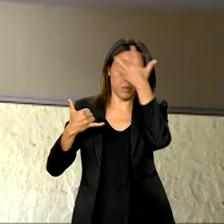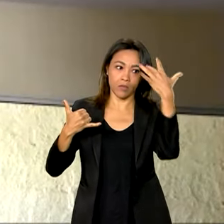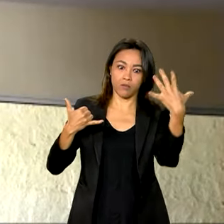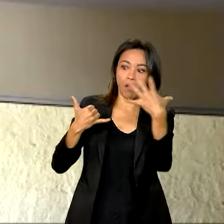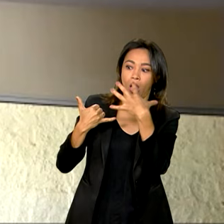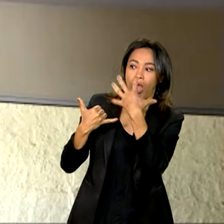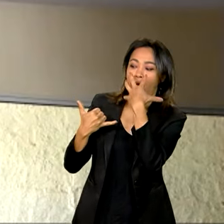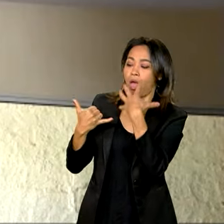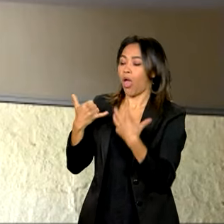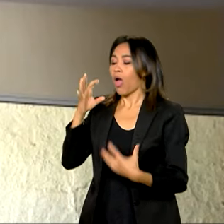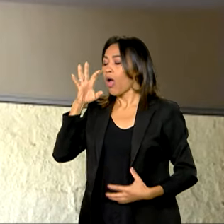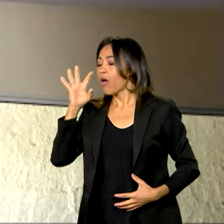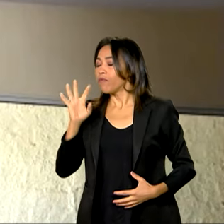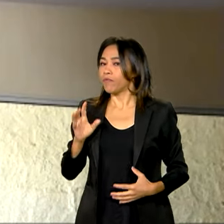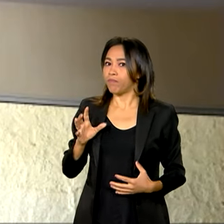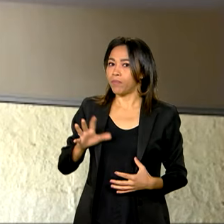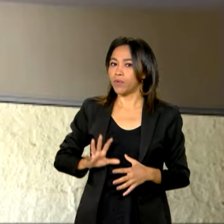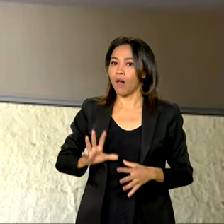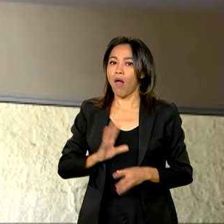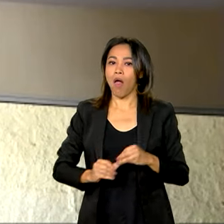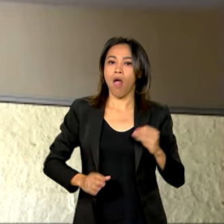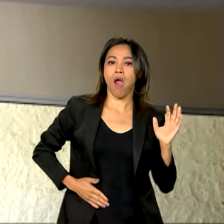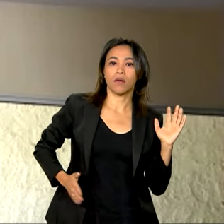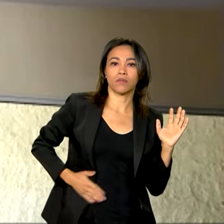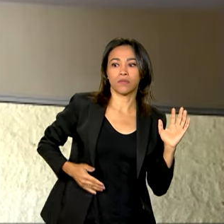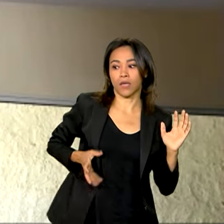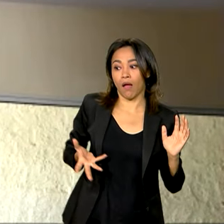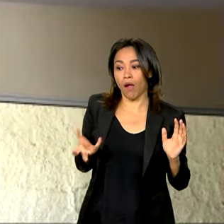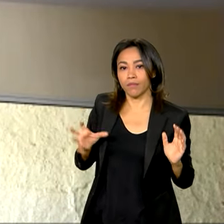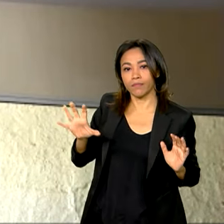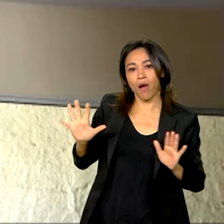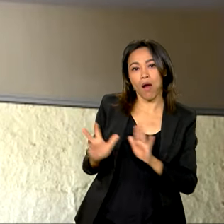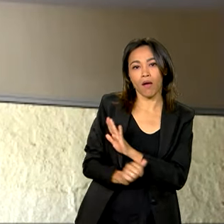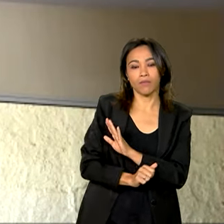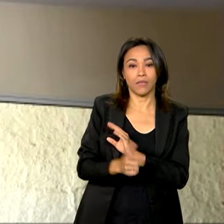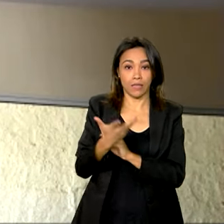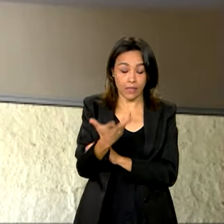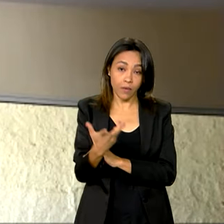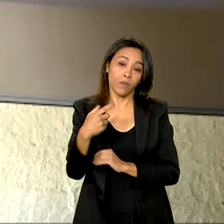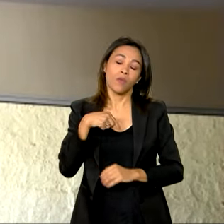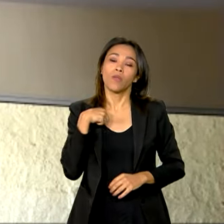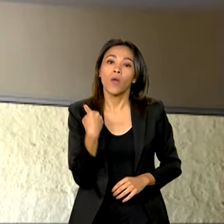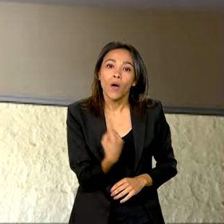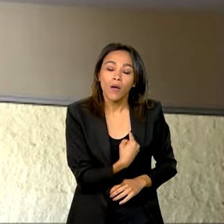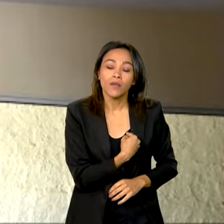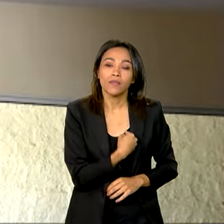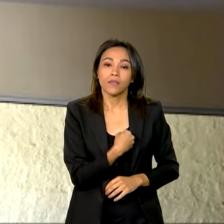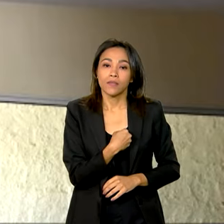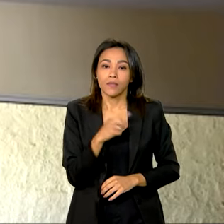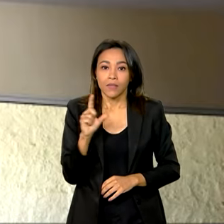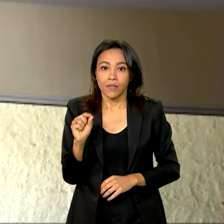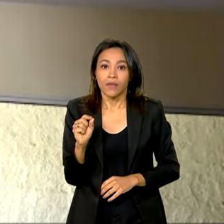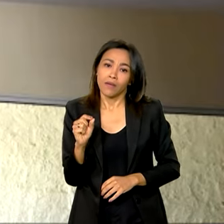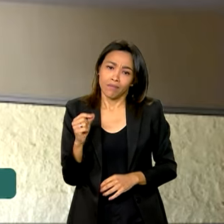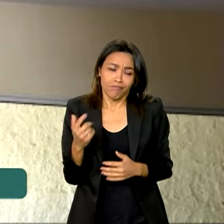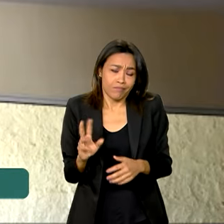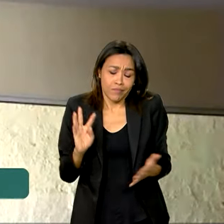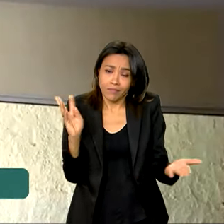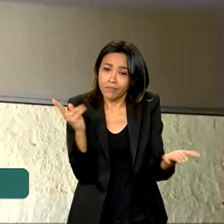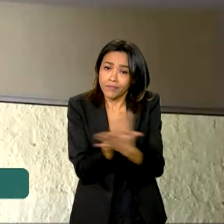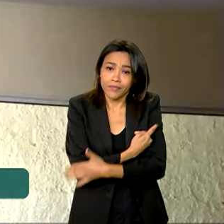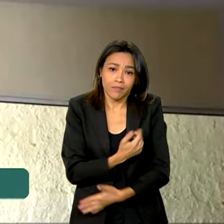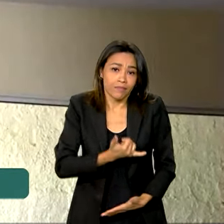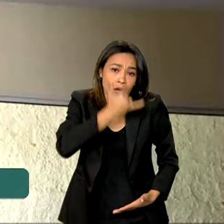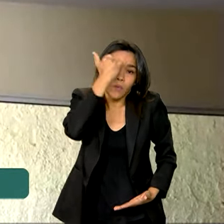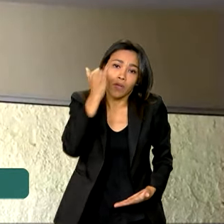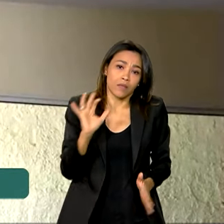assaltantes. Então, a gente geralmente é roubado, alguma